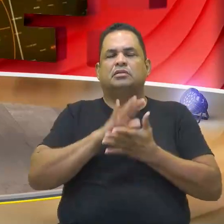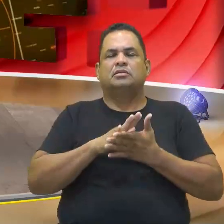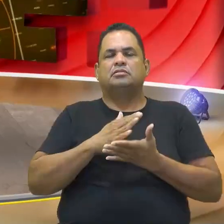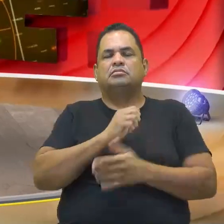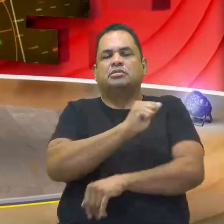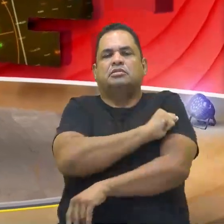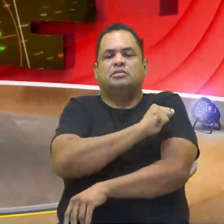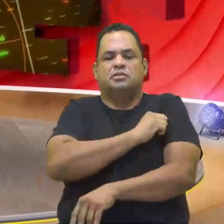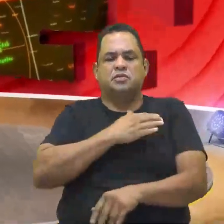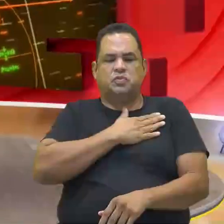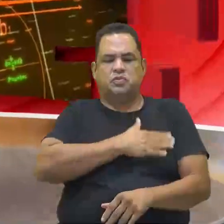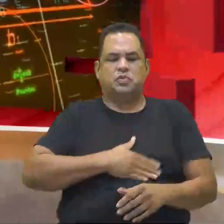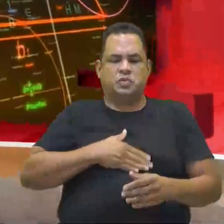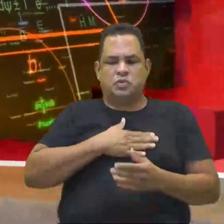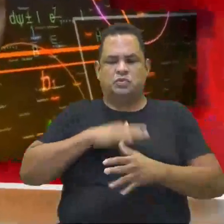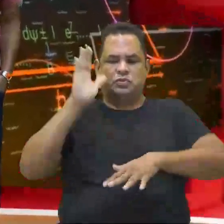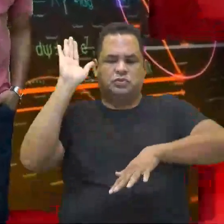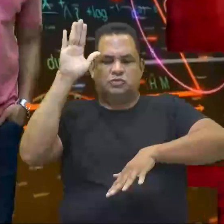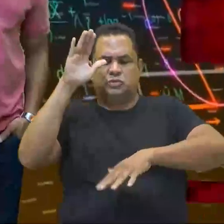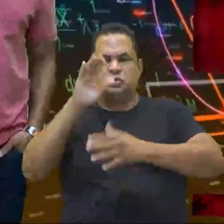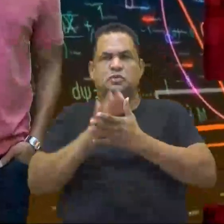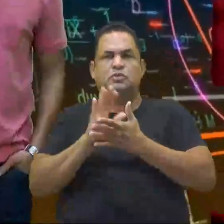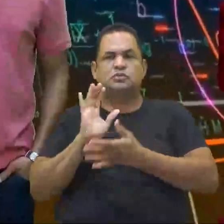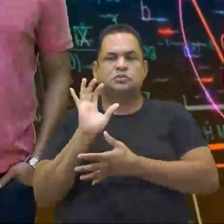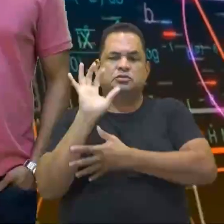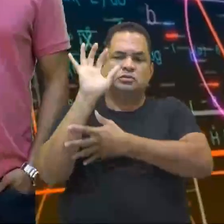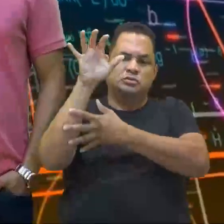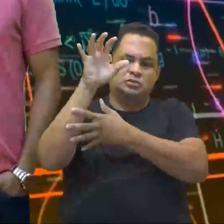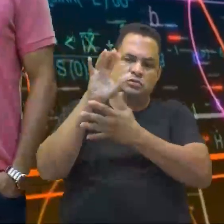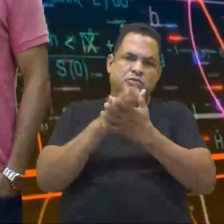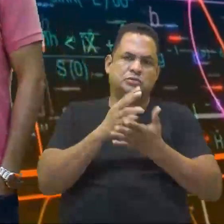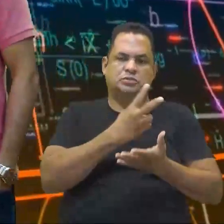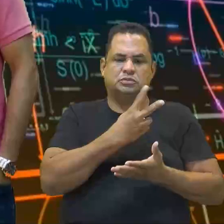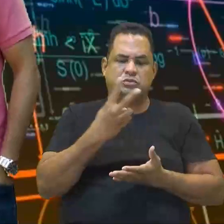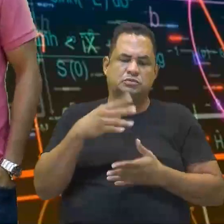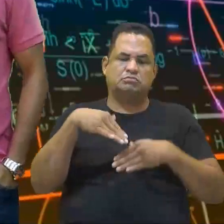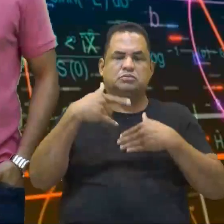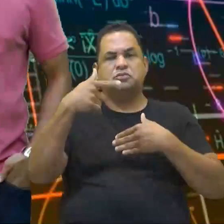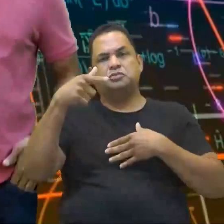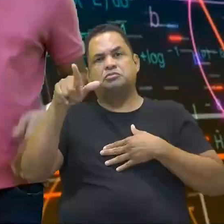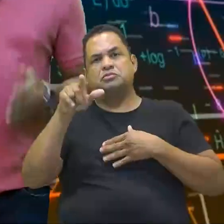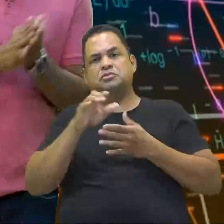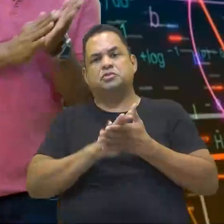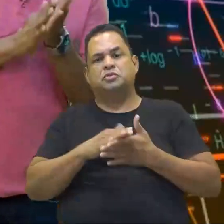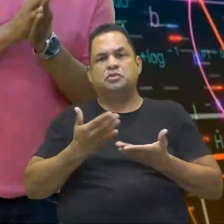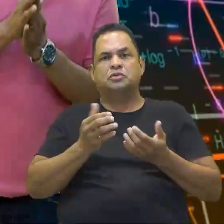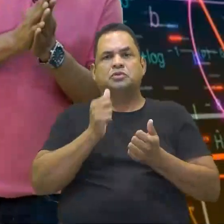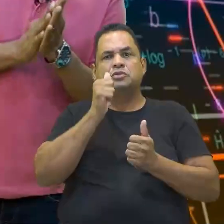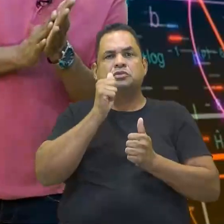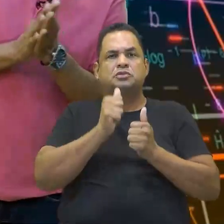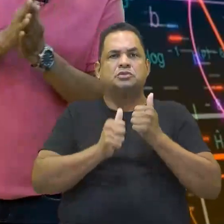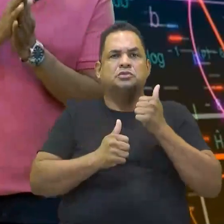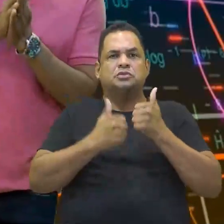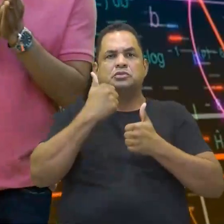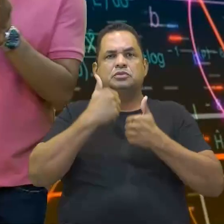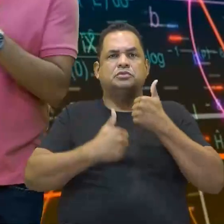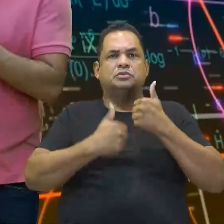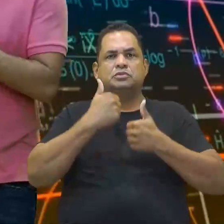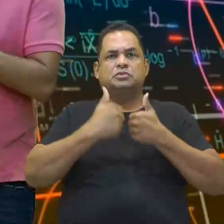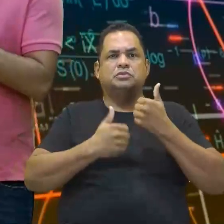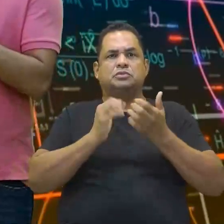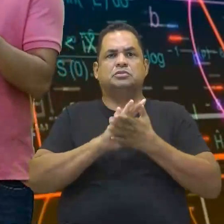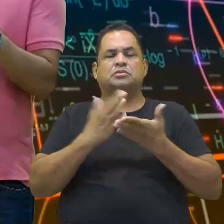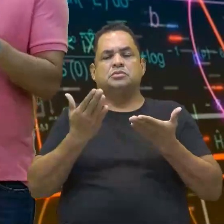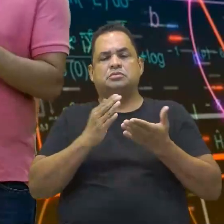vôlei. Outros gostam de basquete e vôlei. Outros gostam de futebol e basquete. E outros gostam de